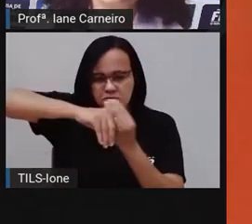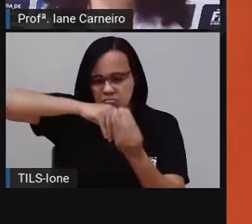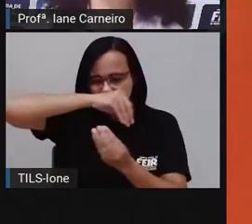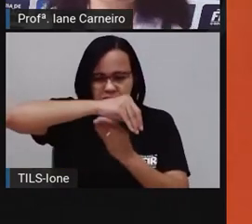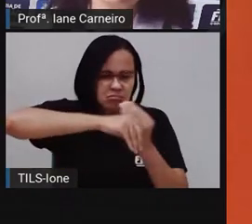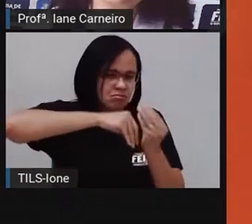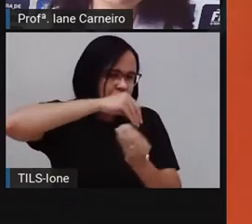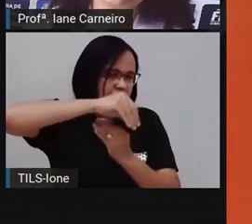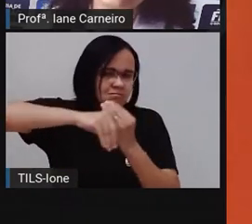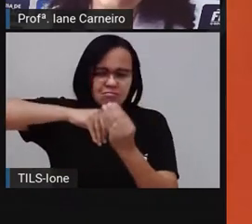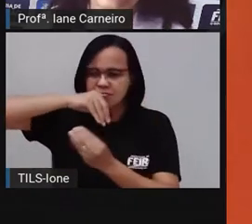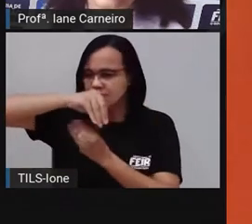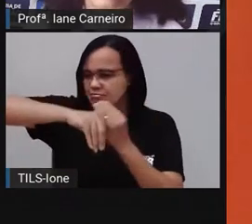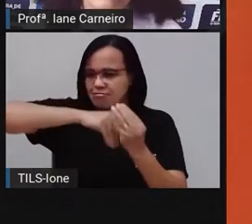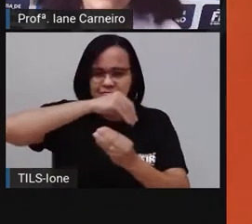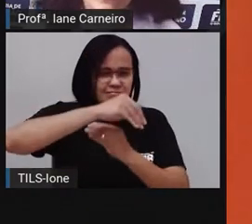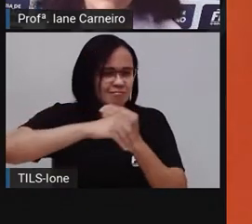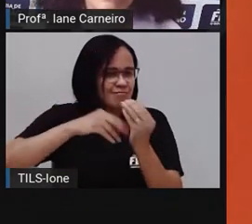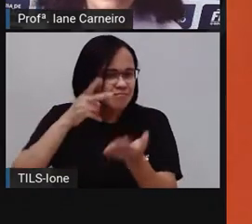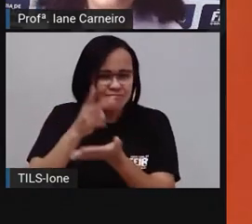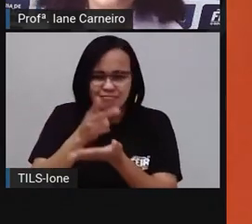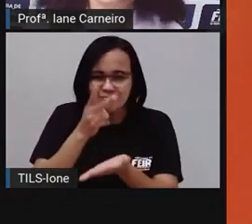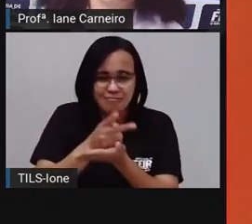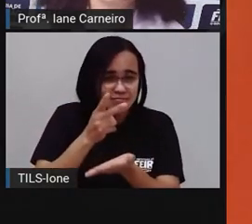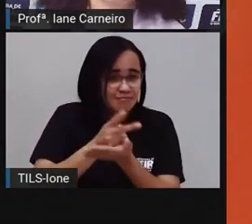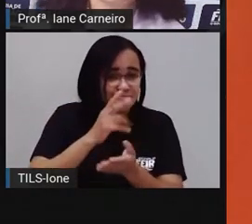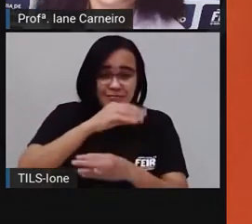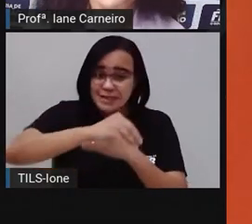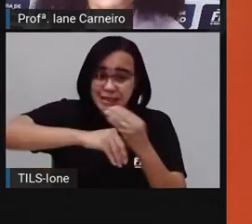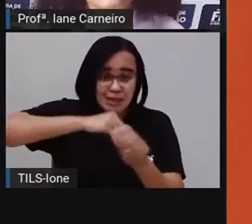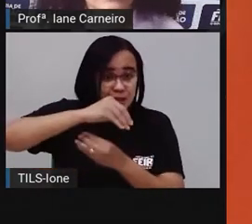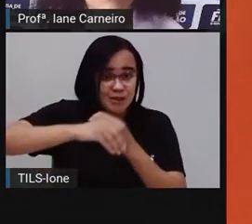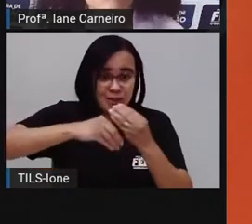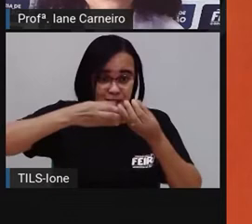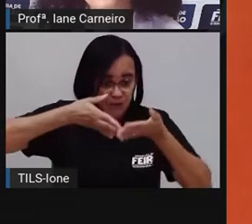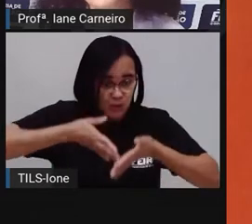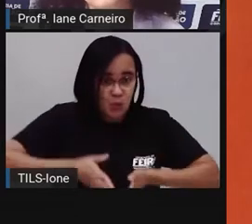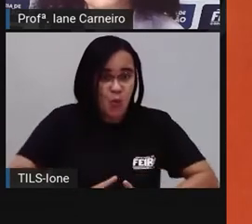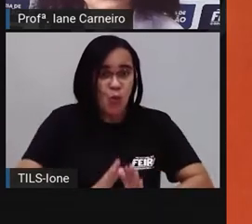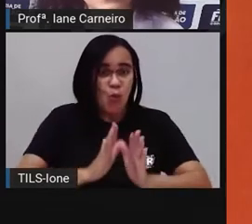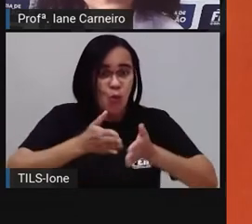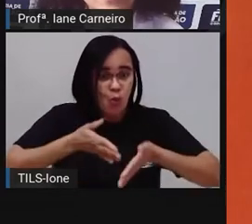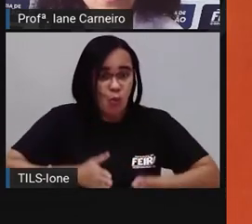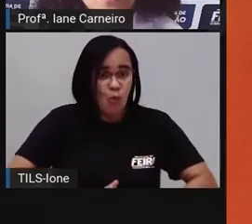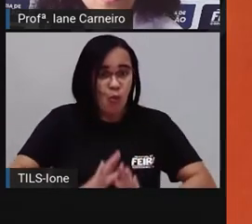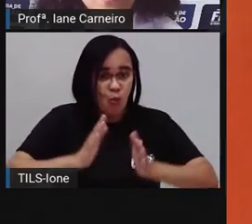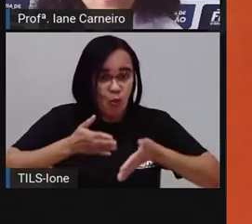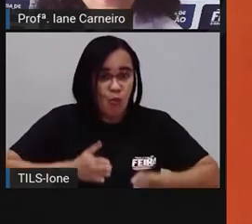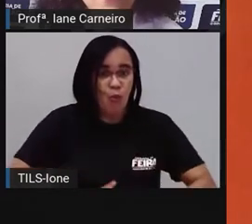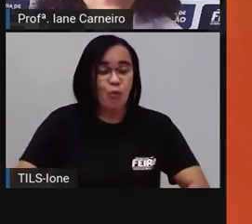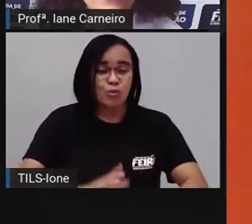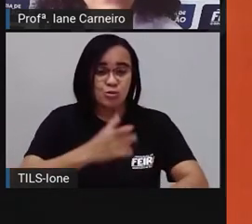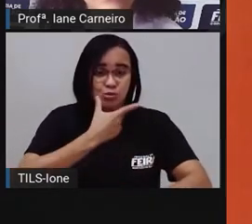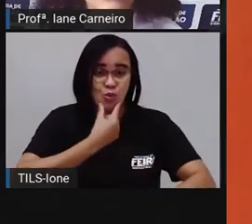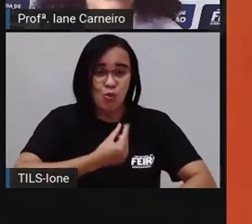os pedacinhos do outro. Essa mistura de pedacinhos deu origem a um monte de menininhos.